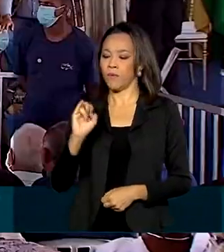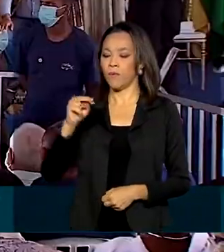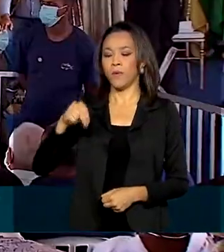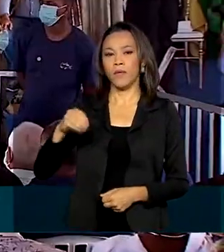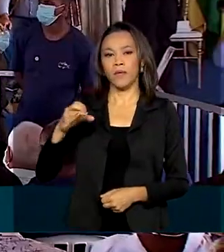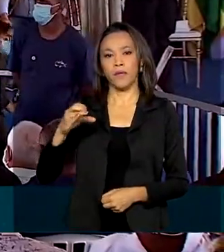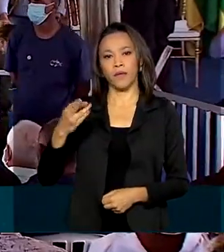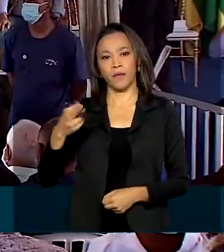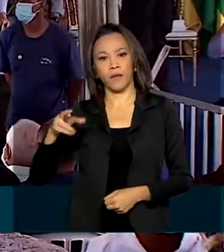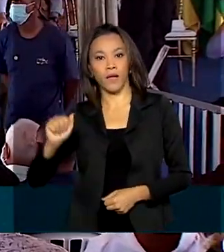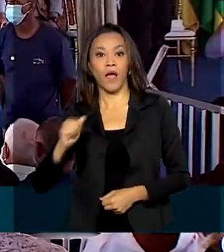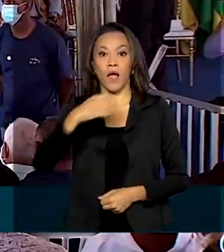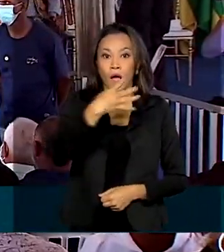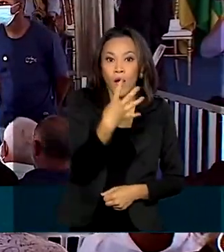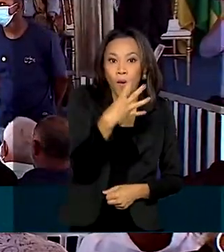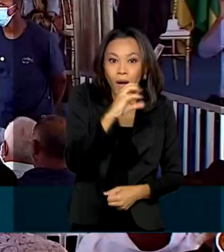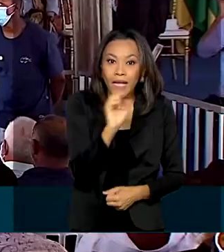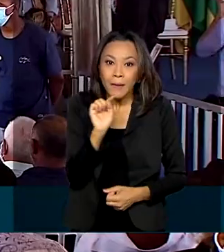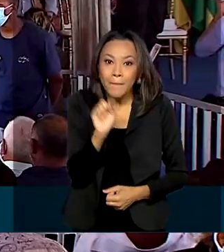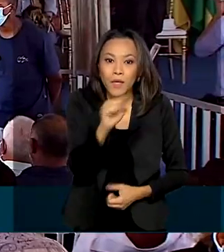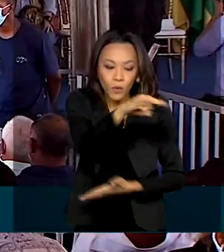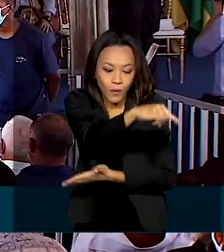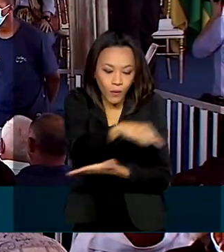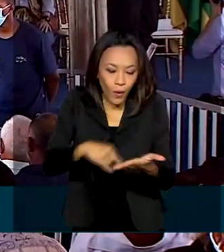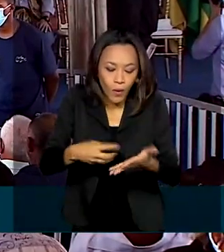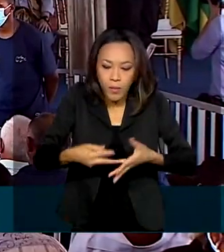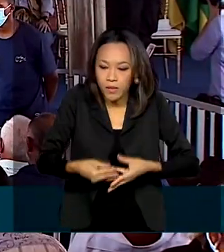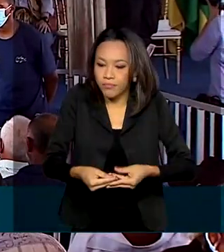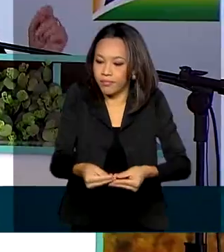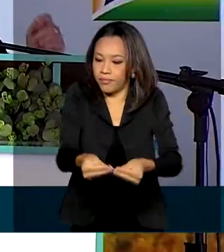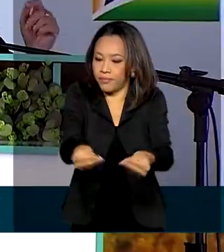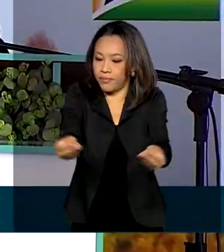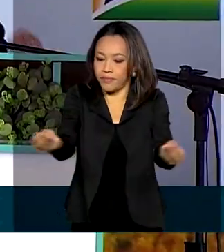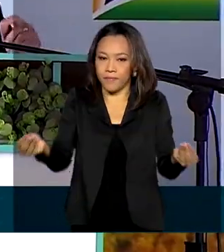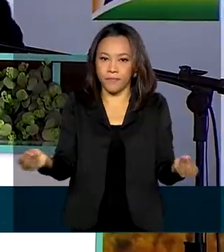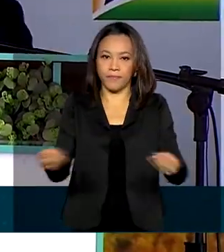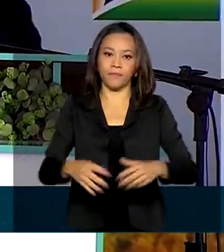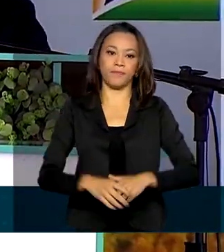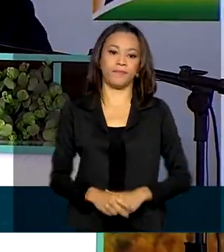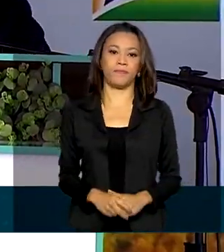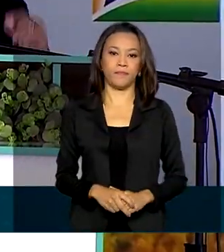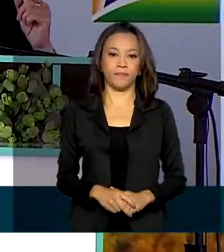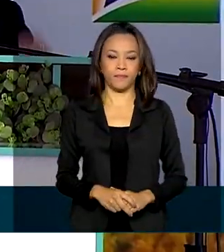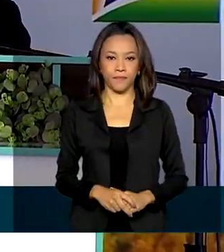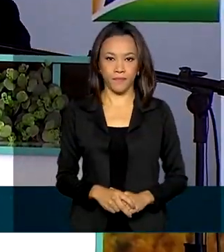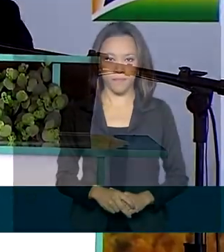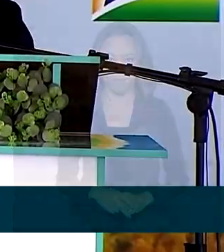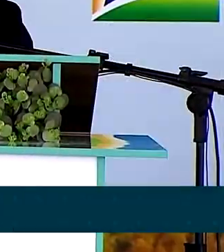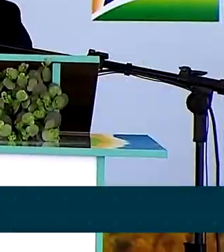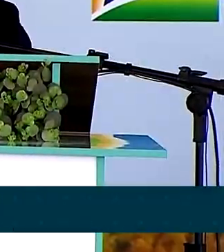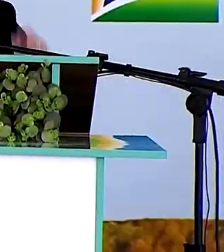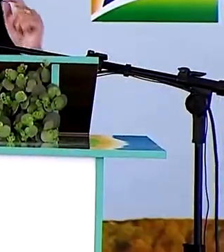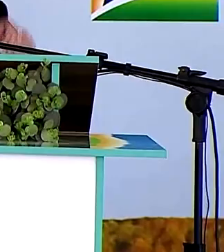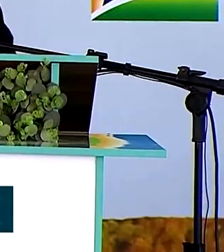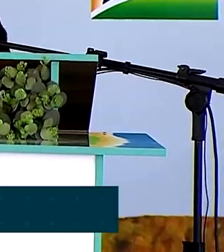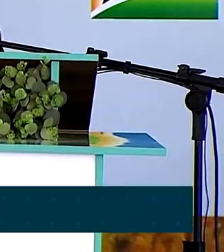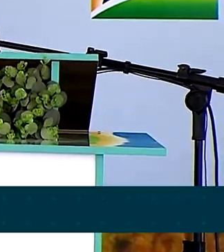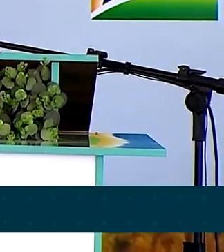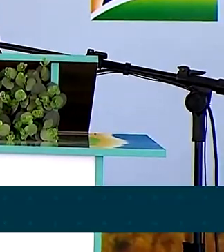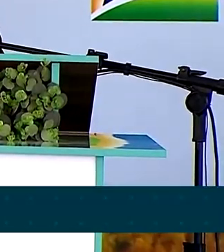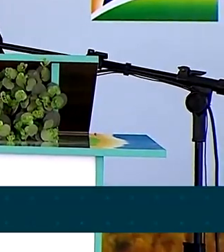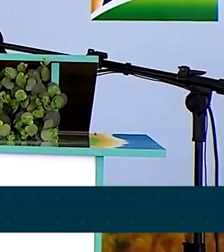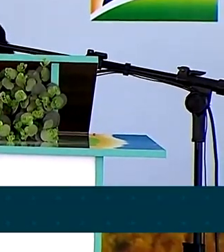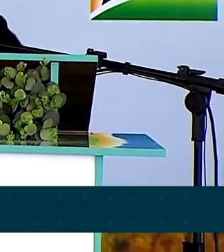documentos para beneficiários da reforma agrária em todo o país. Nós estaremos aqui também dando assistência